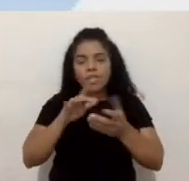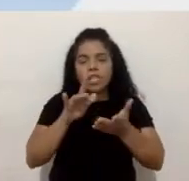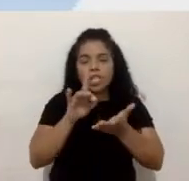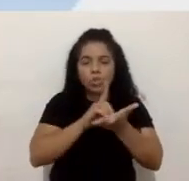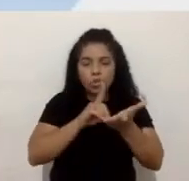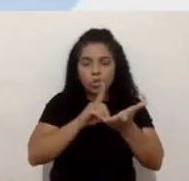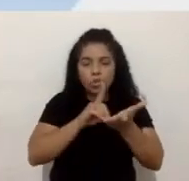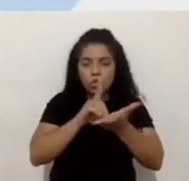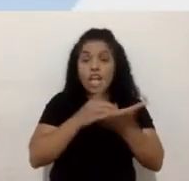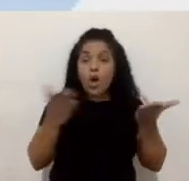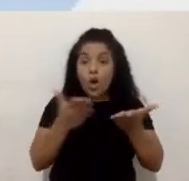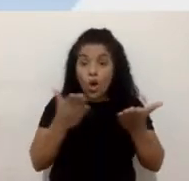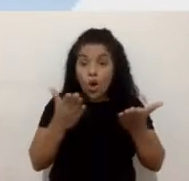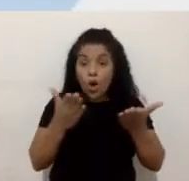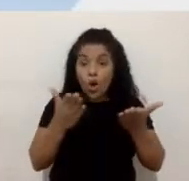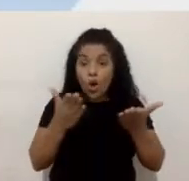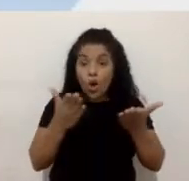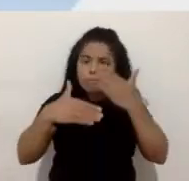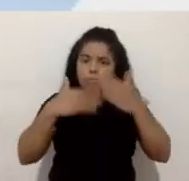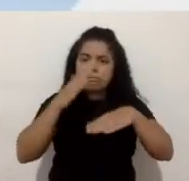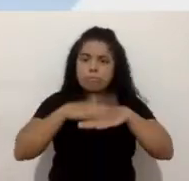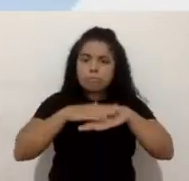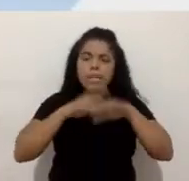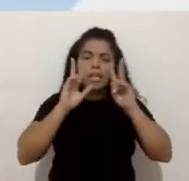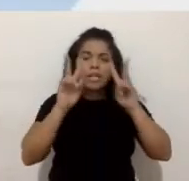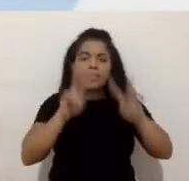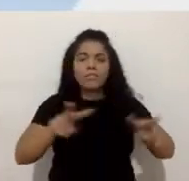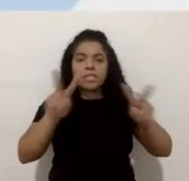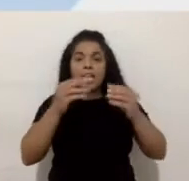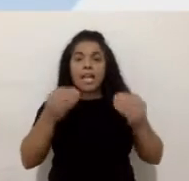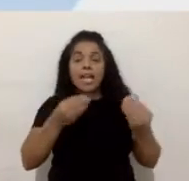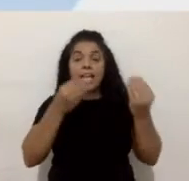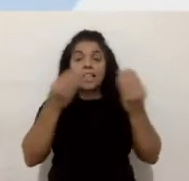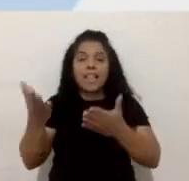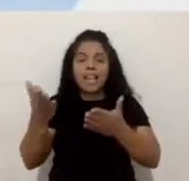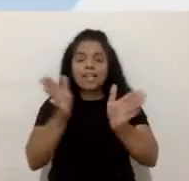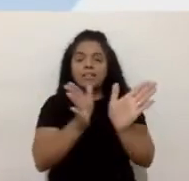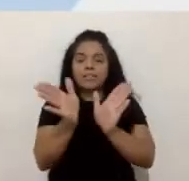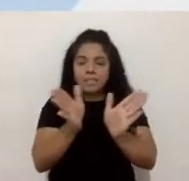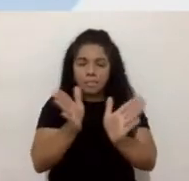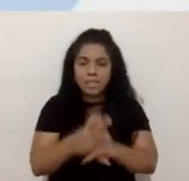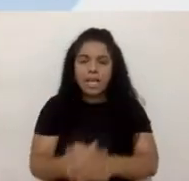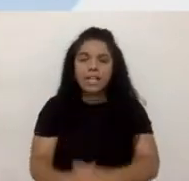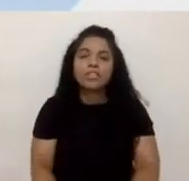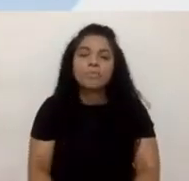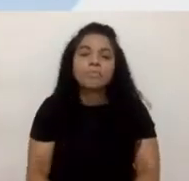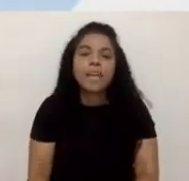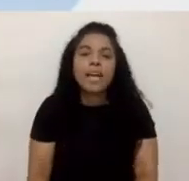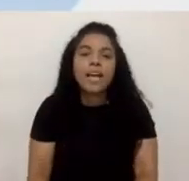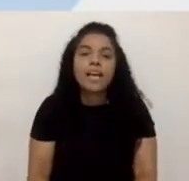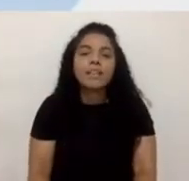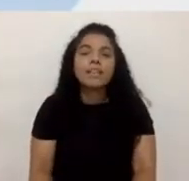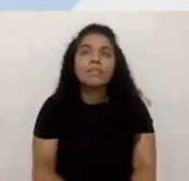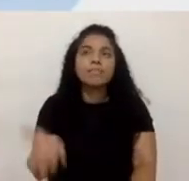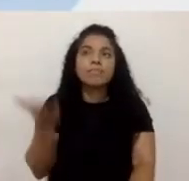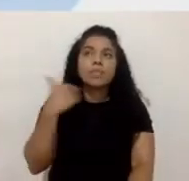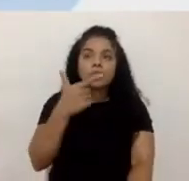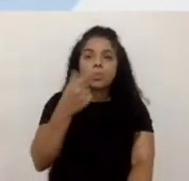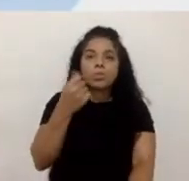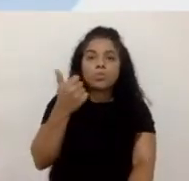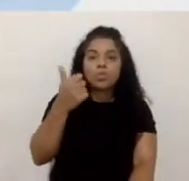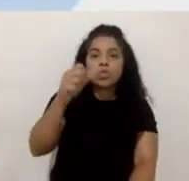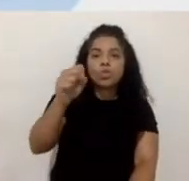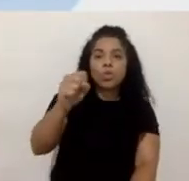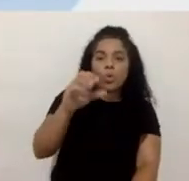hoje que desenvolve já visando a entrega com acessibilidade. Desde 2018, o Cartola, ele